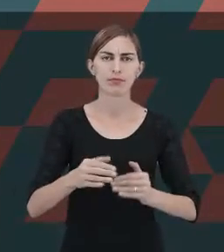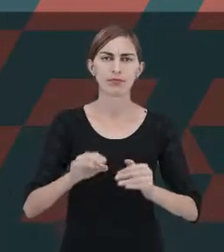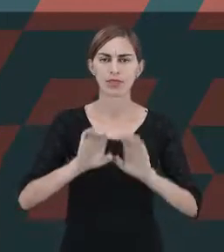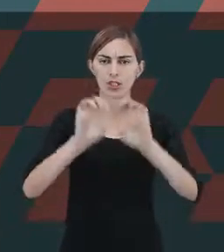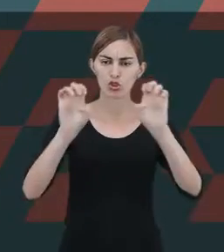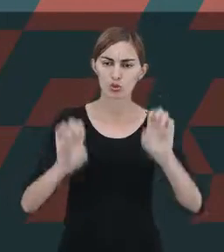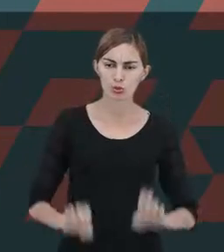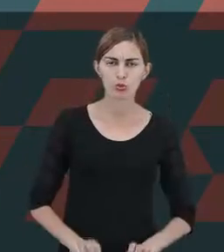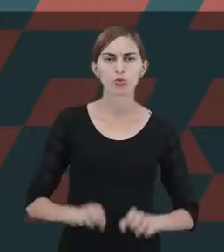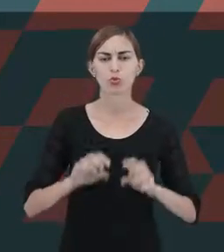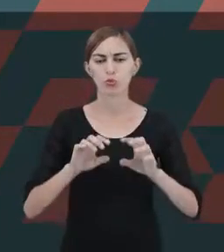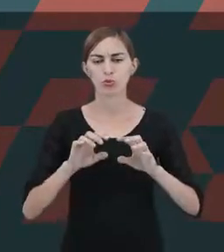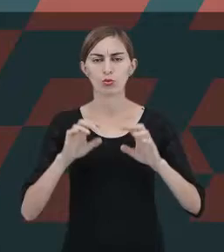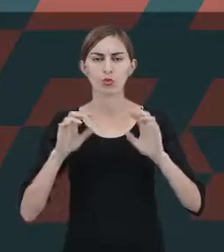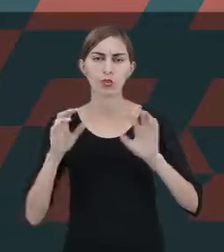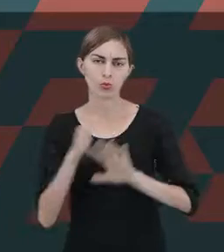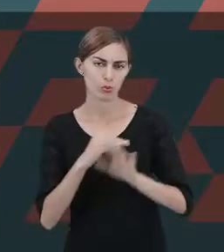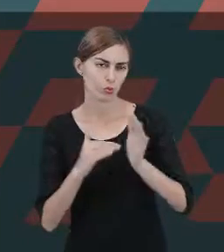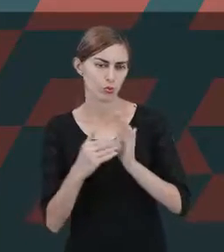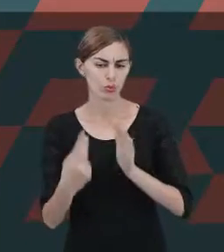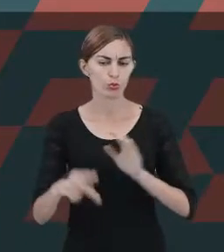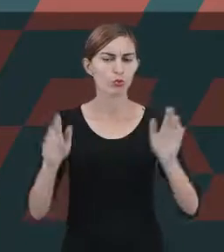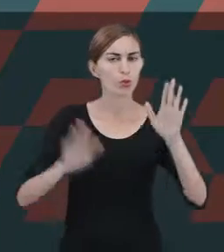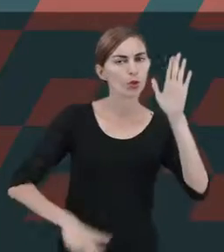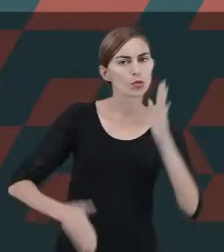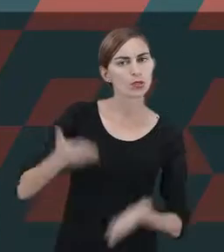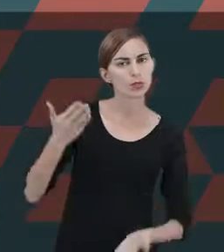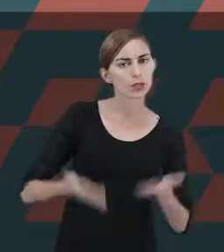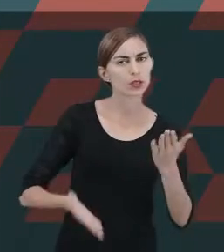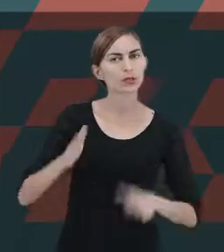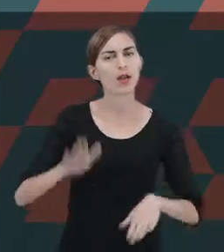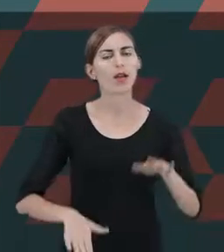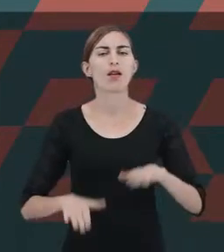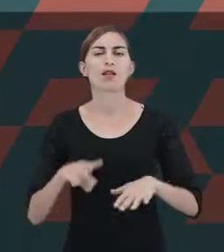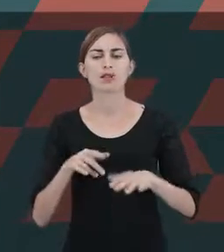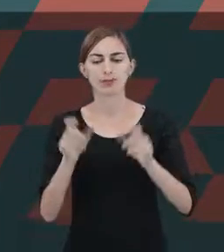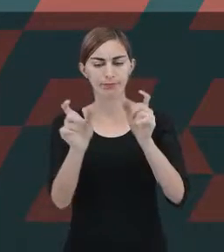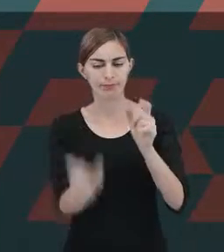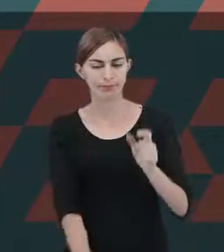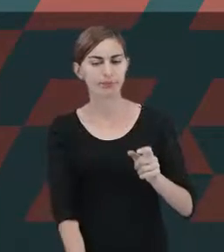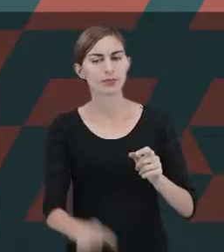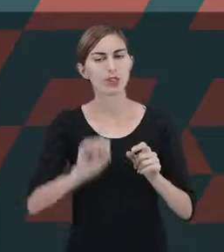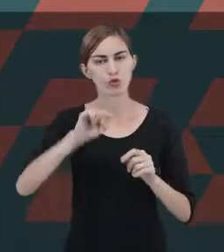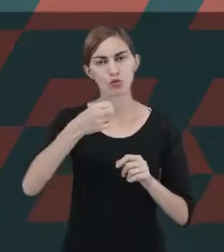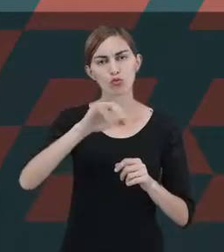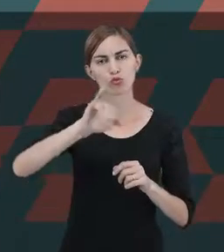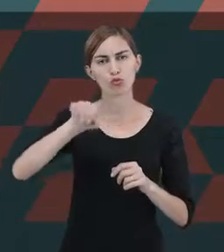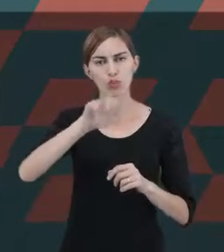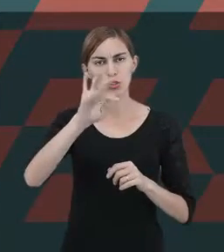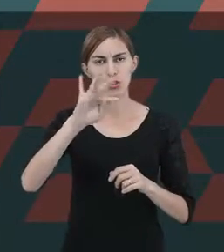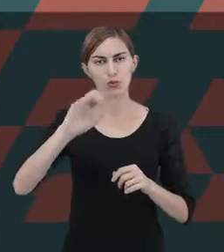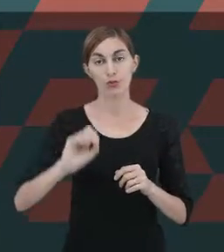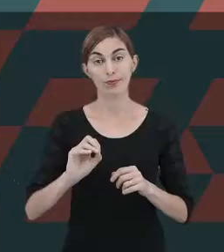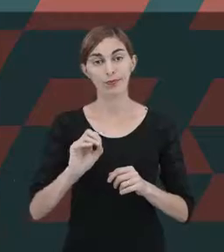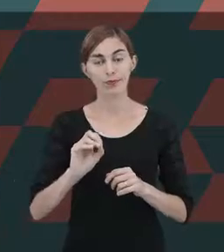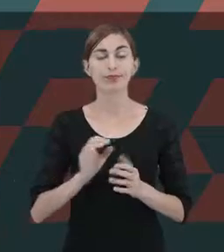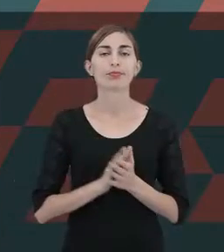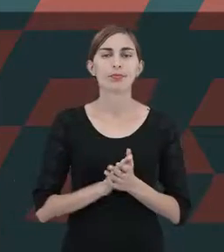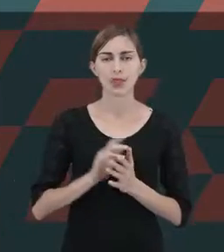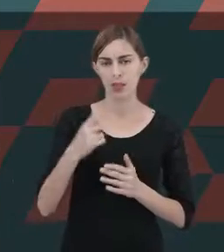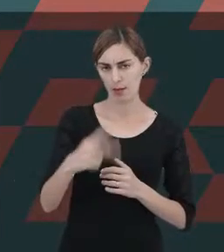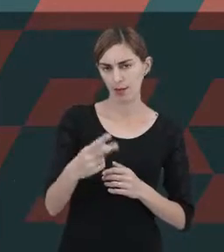bem como possibilidades de estrutura desse sujeito. Então, na perspectiva dessa